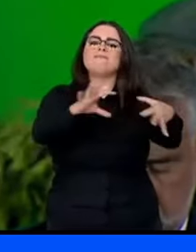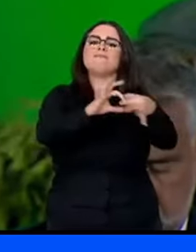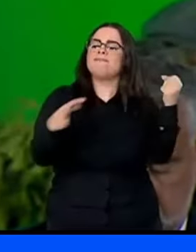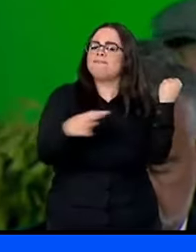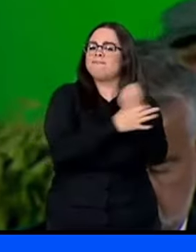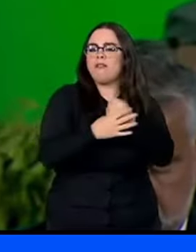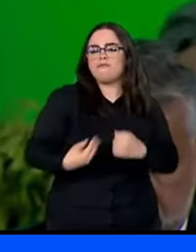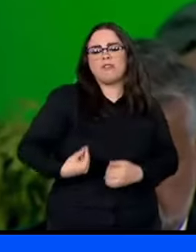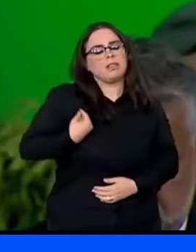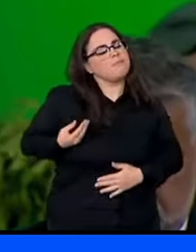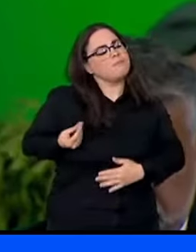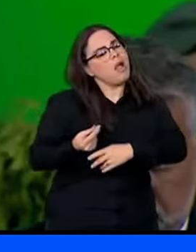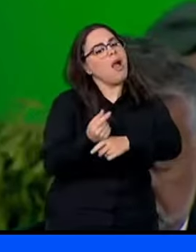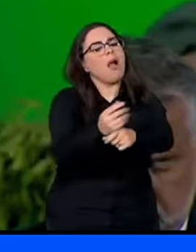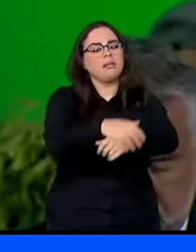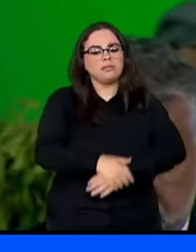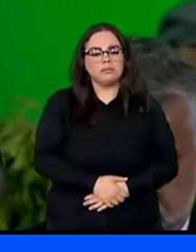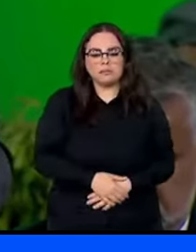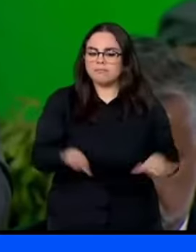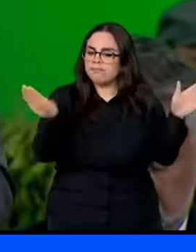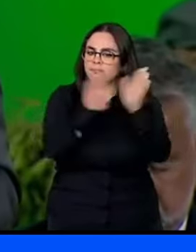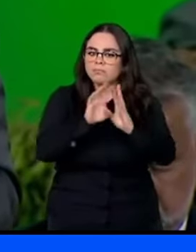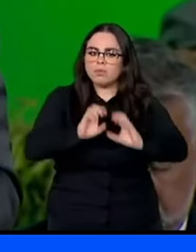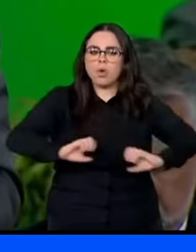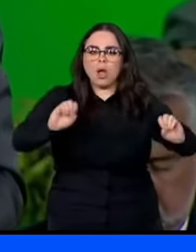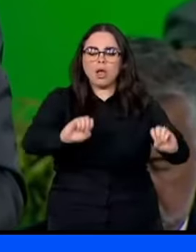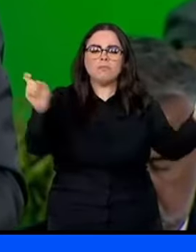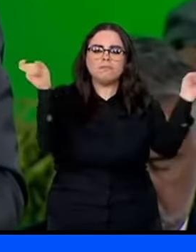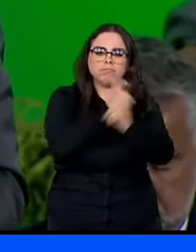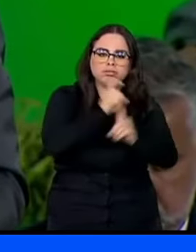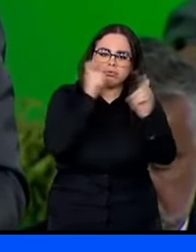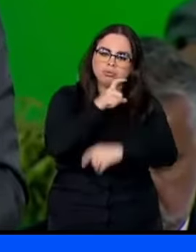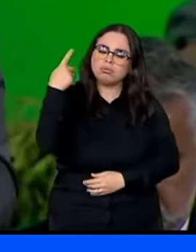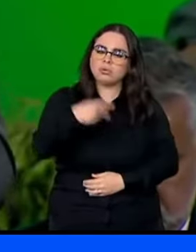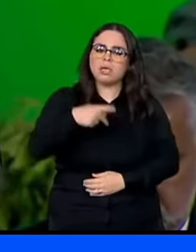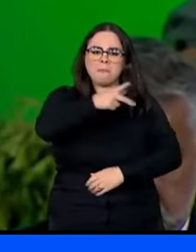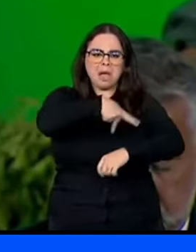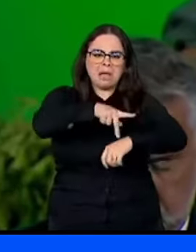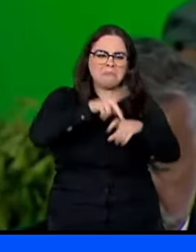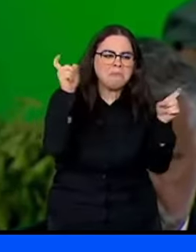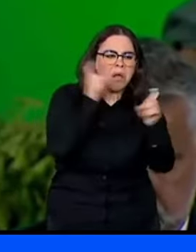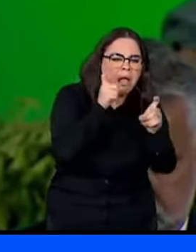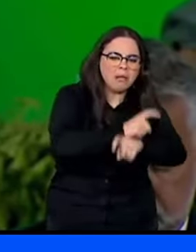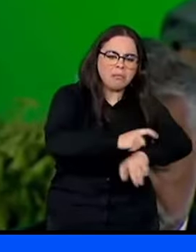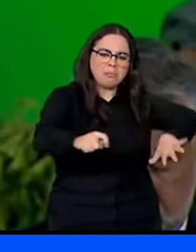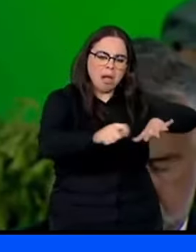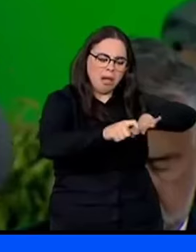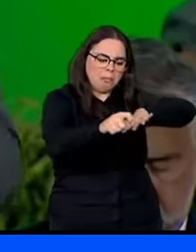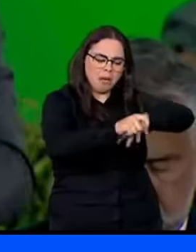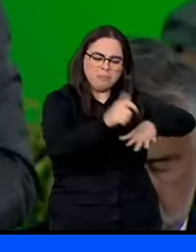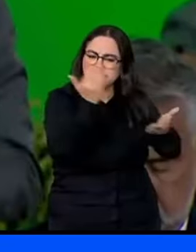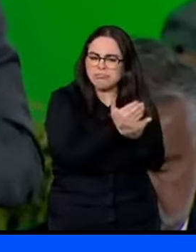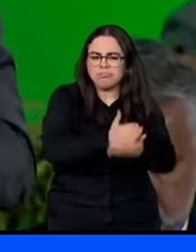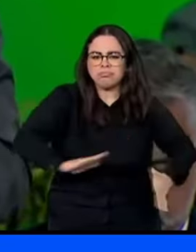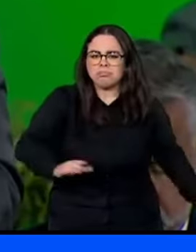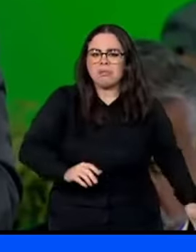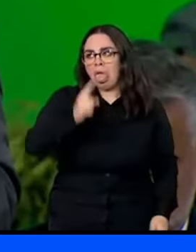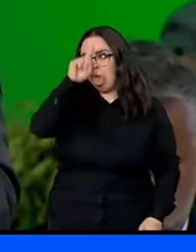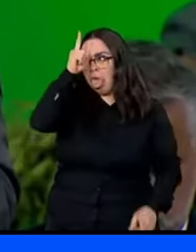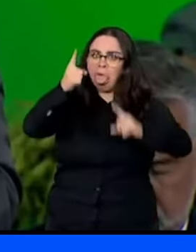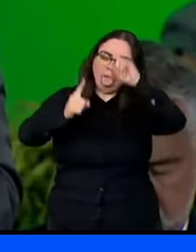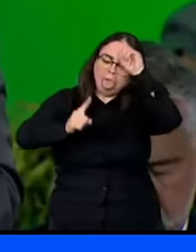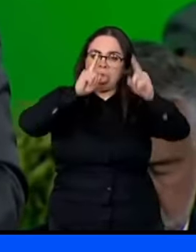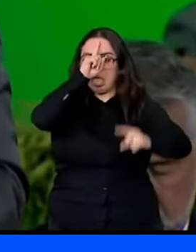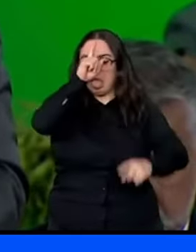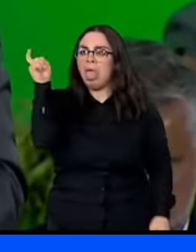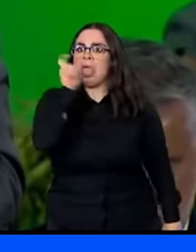resto da vida Chega de mentira nesse país Chega de fake news Chega de inventar coisa que não vai